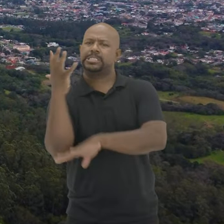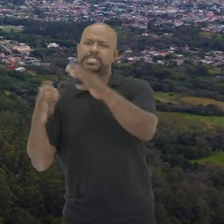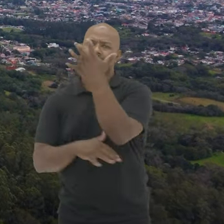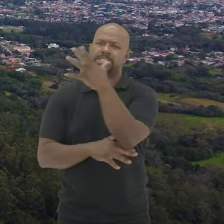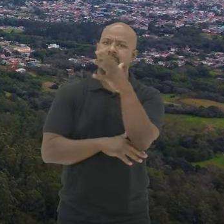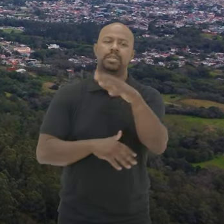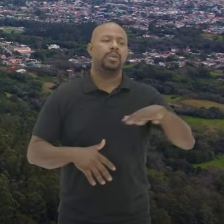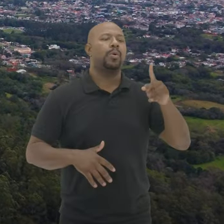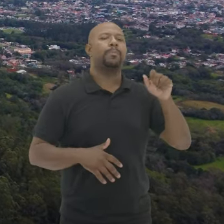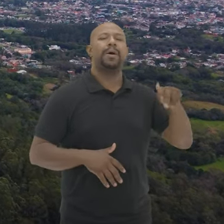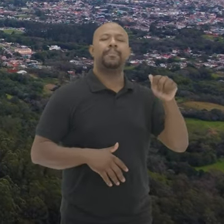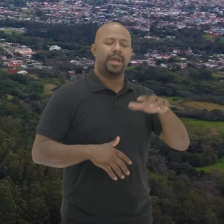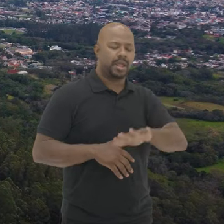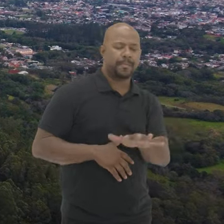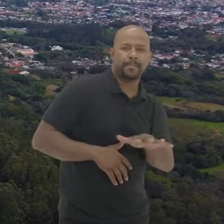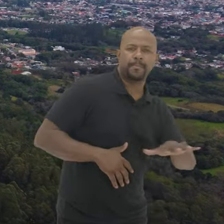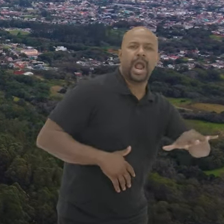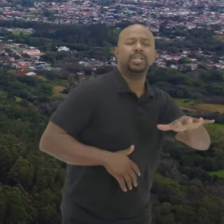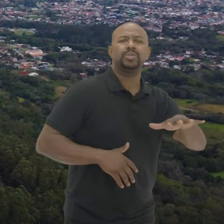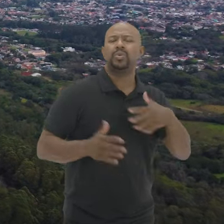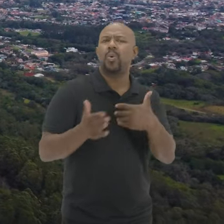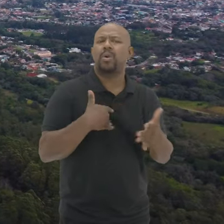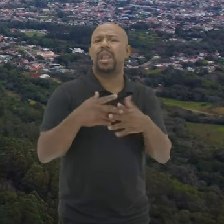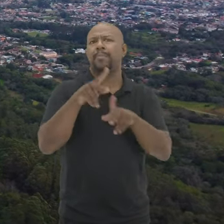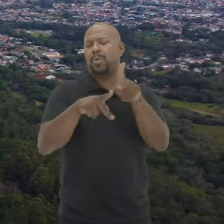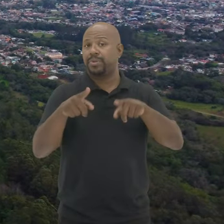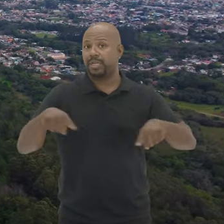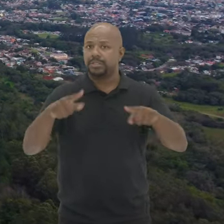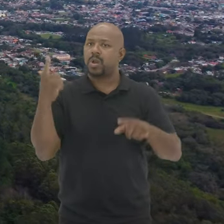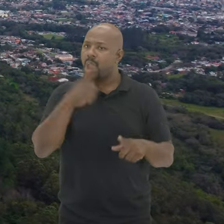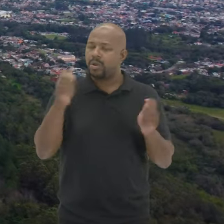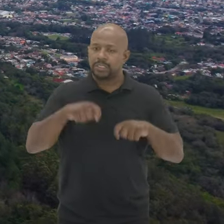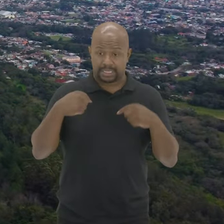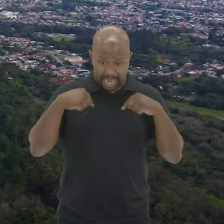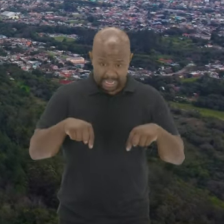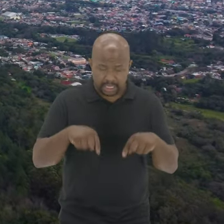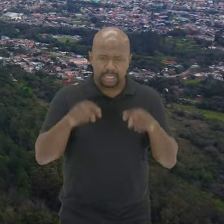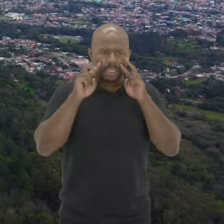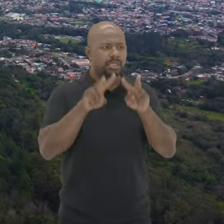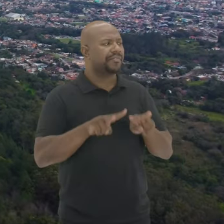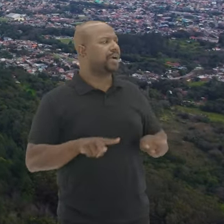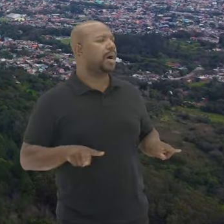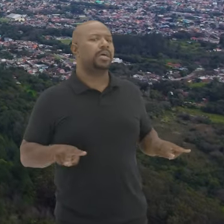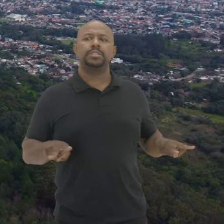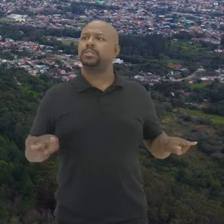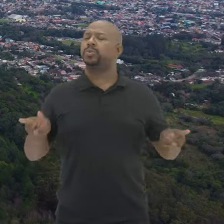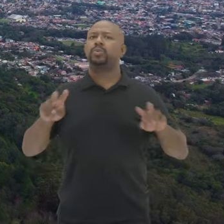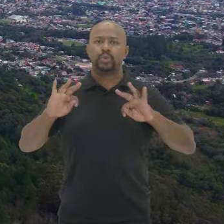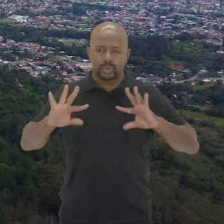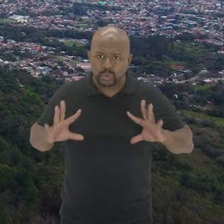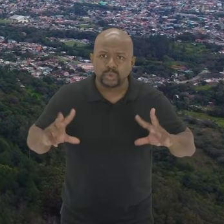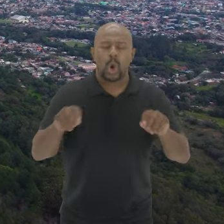a Mata Atlântica E o bioma do Pampa Na parte de baixo Qualquer população Conseguia ter daqui Uma ampla